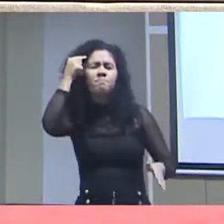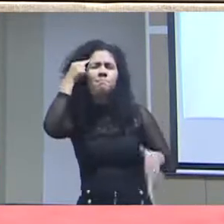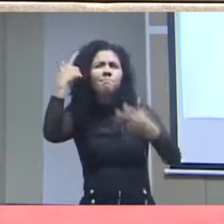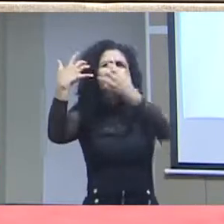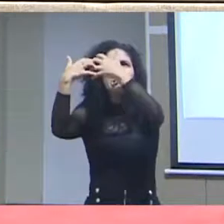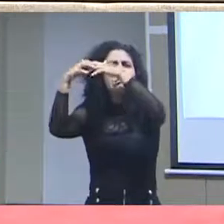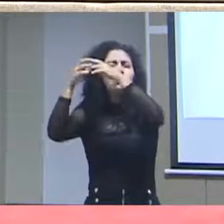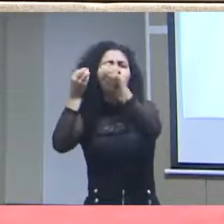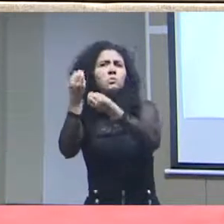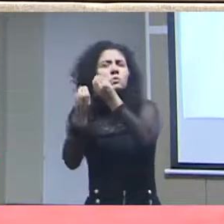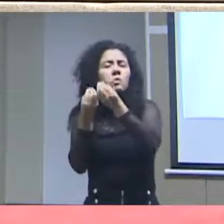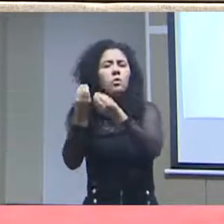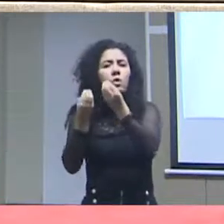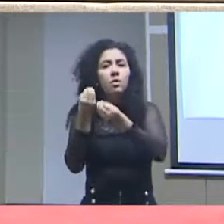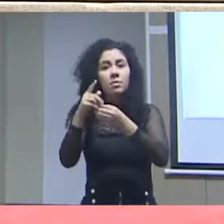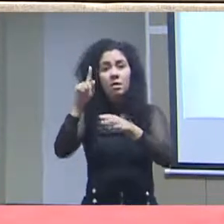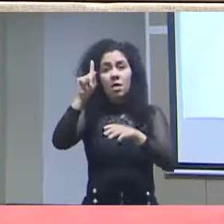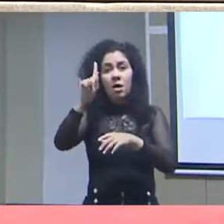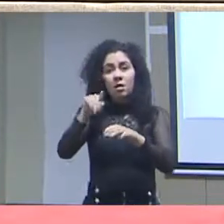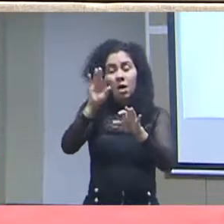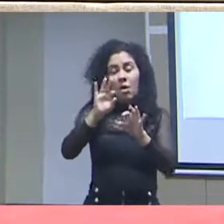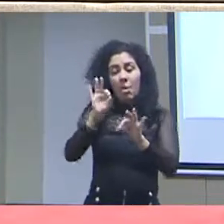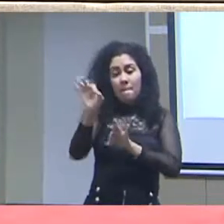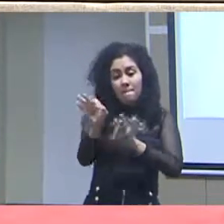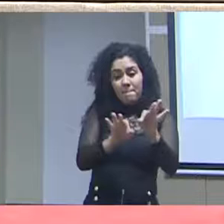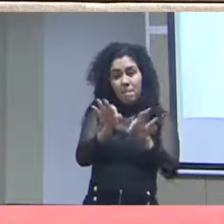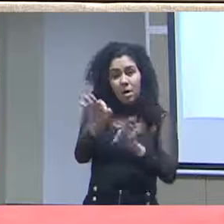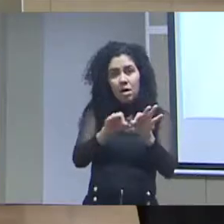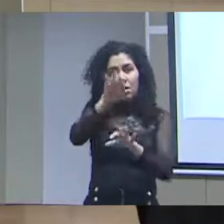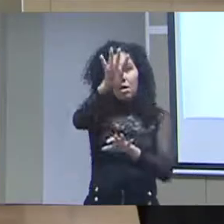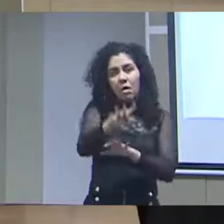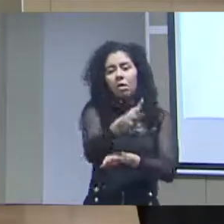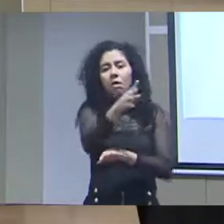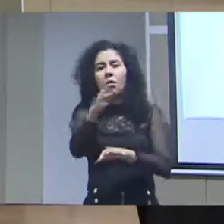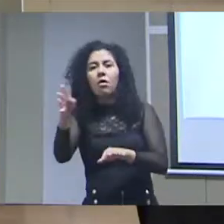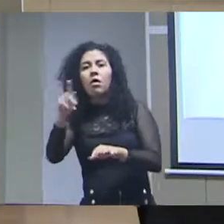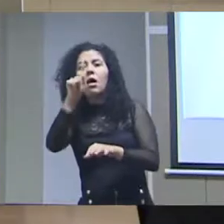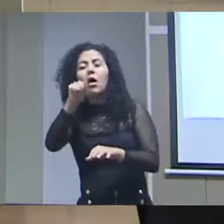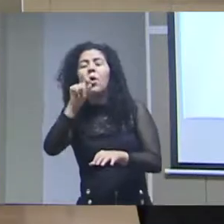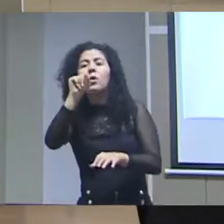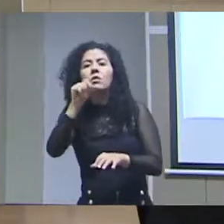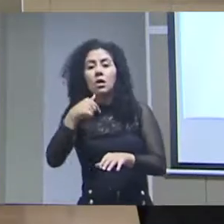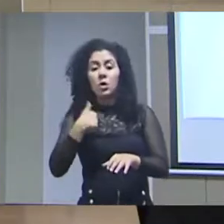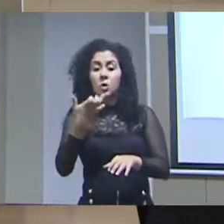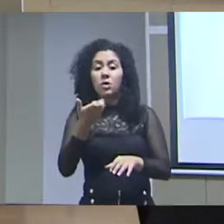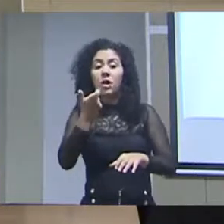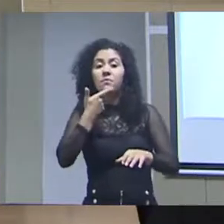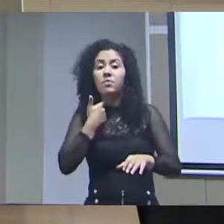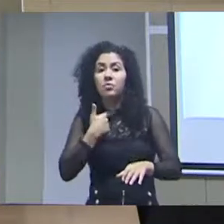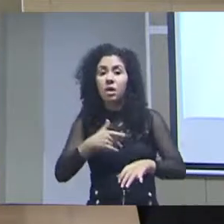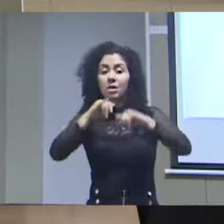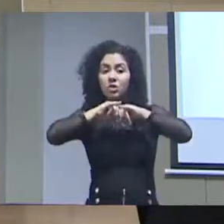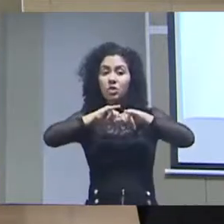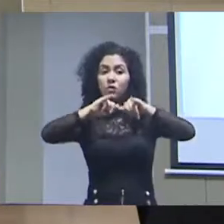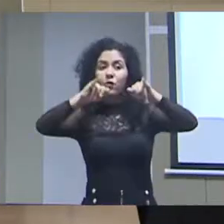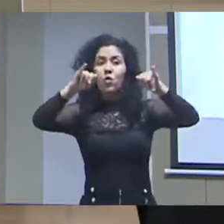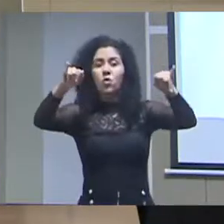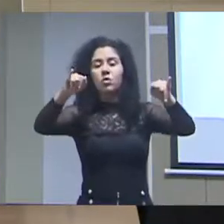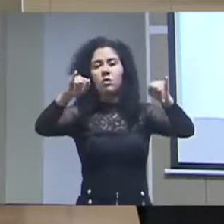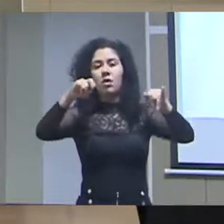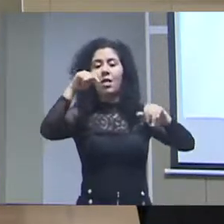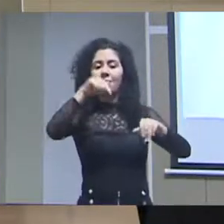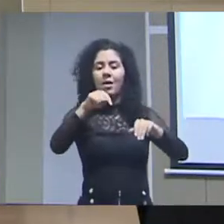pensar em um negócio chamado plano tabular. O que é plano tabular? Plano tabular é o que eu quero divulgar dessa pesquisa.